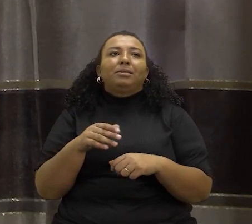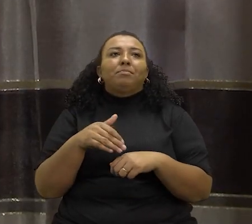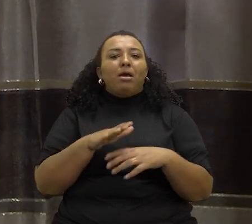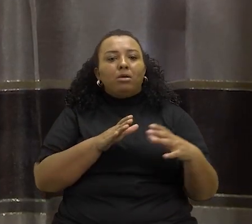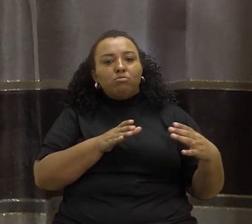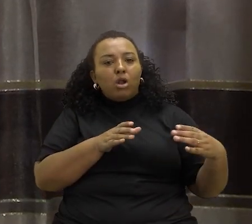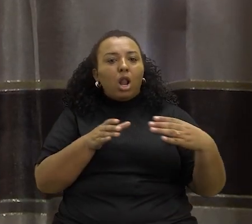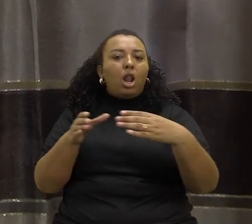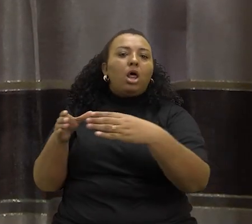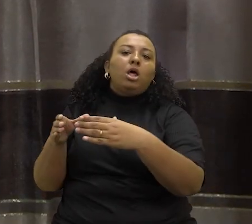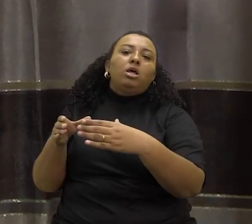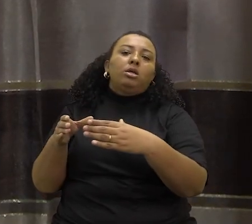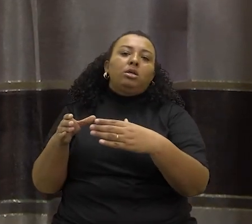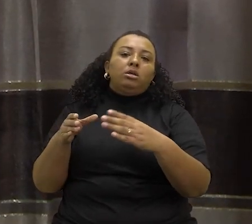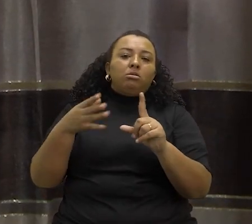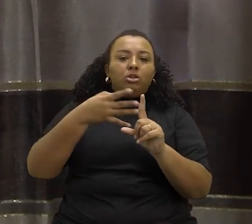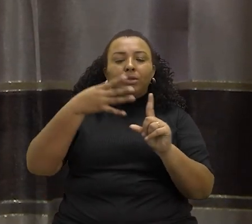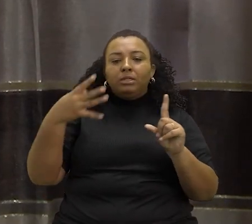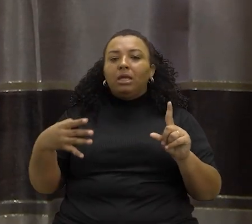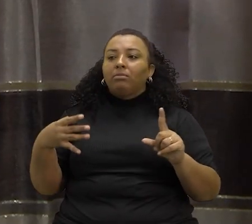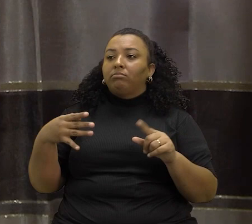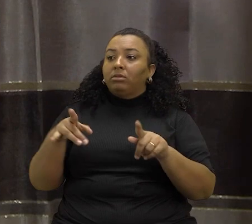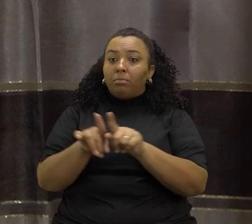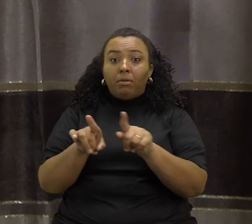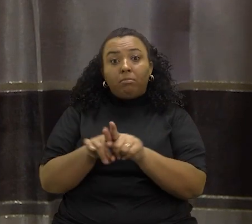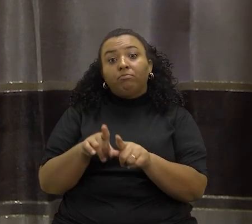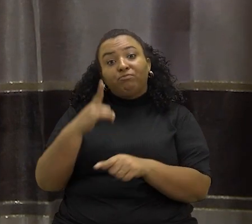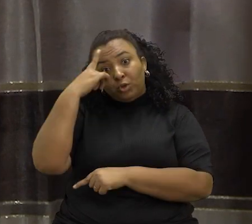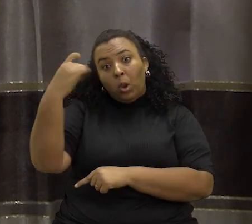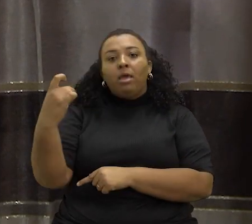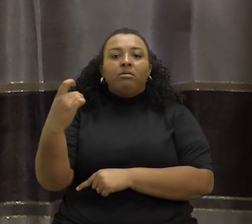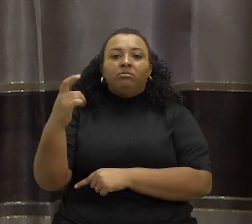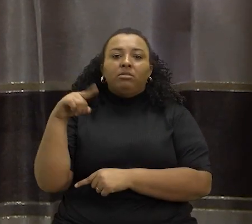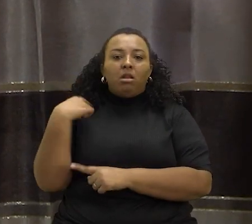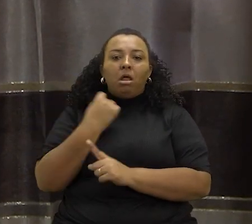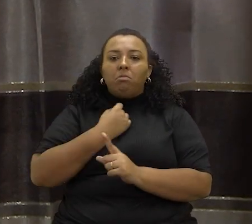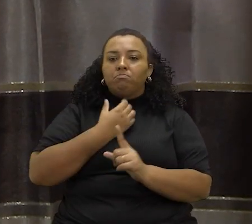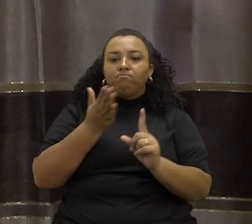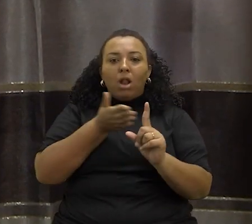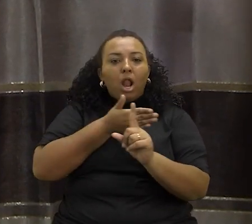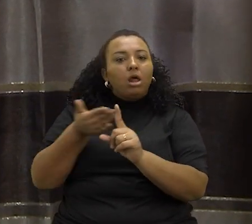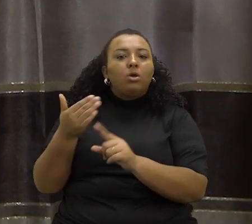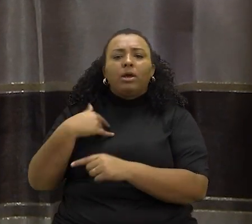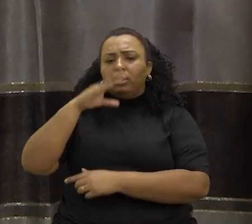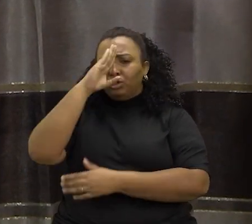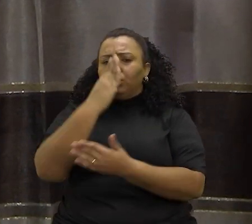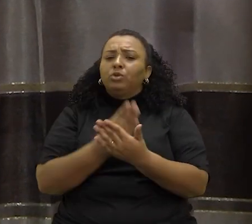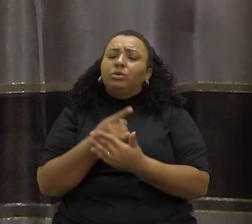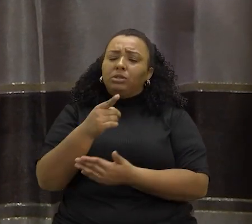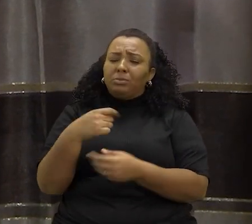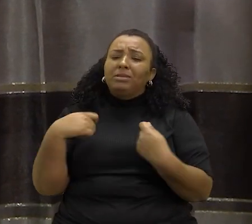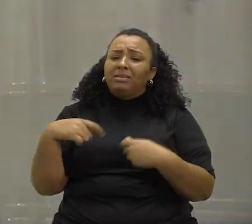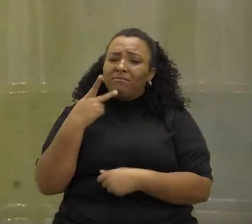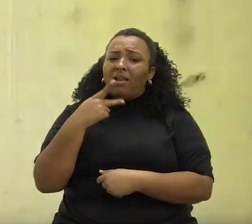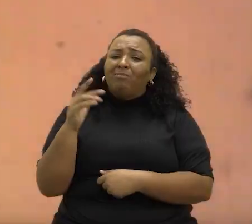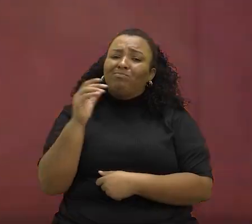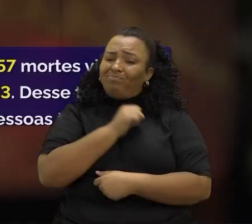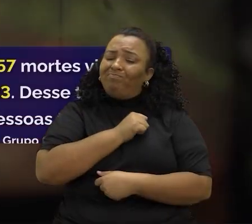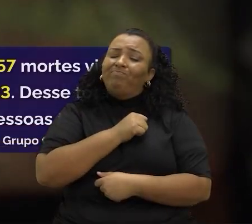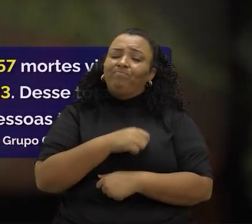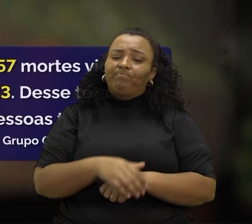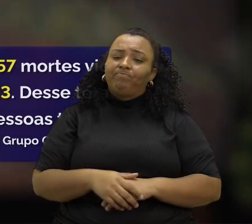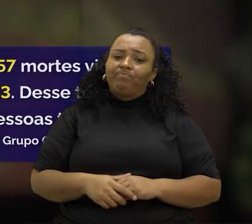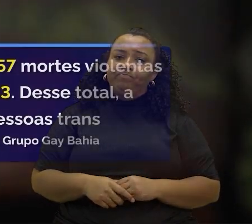LGBTs. A gente continua sendo campeão em tipos de violências. Então eu acho que esse discurso é para lá de urgente.